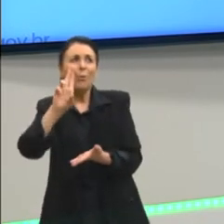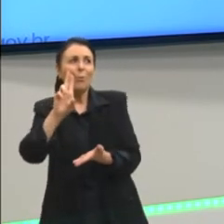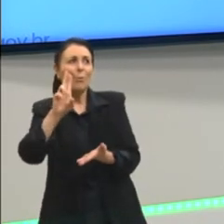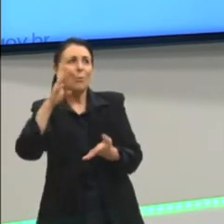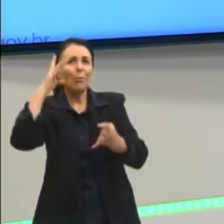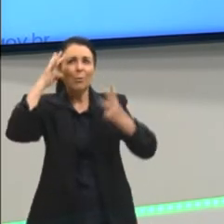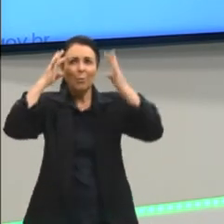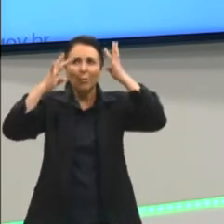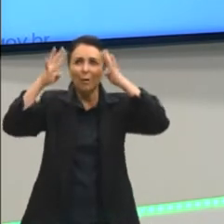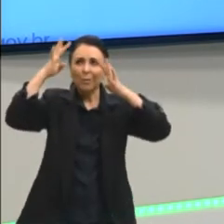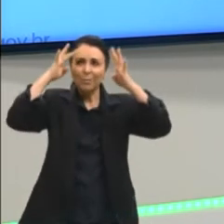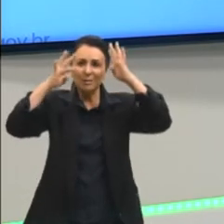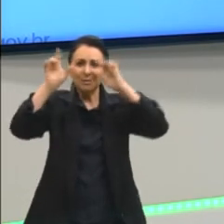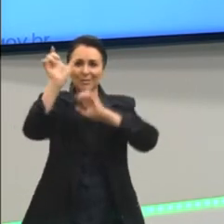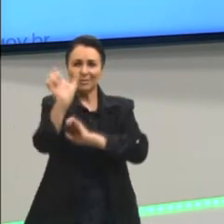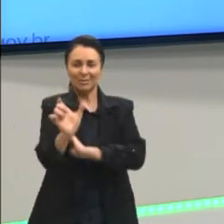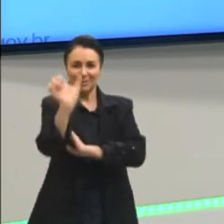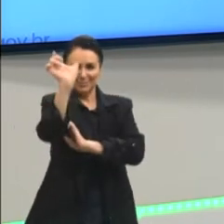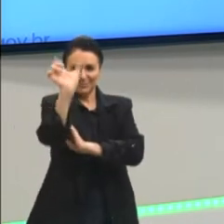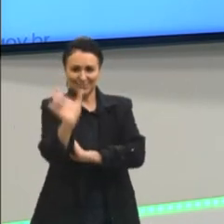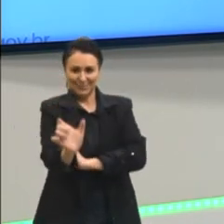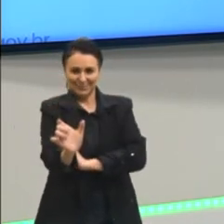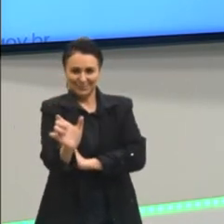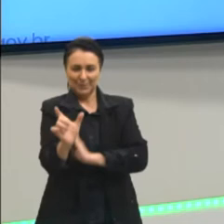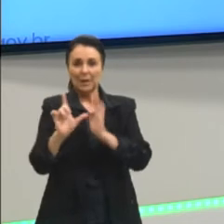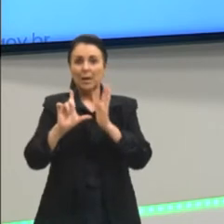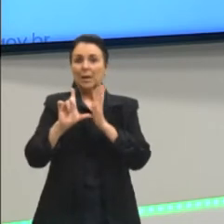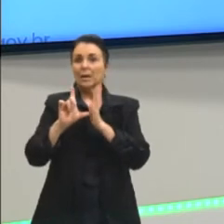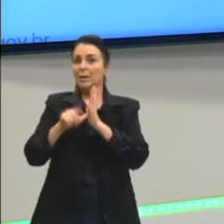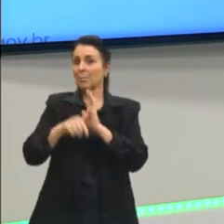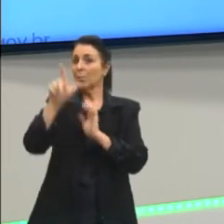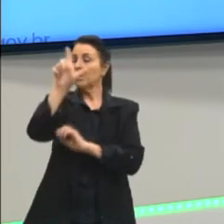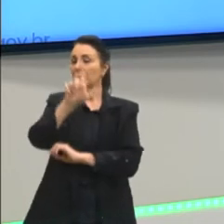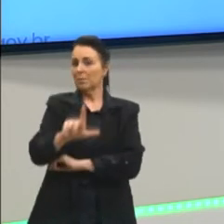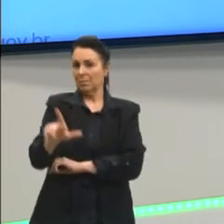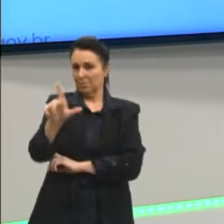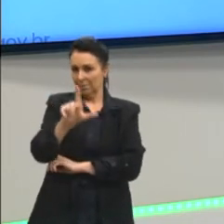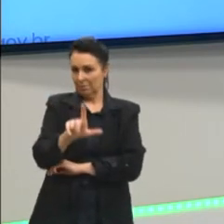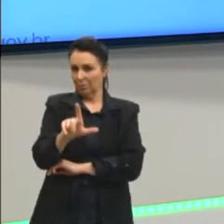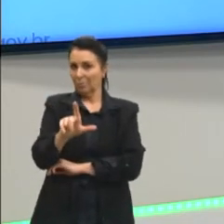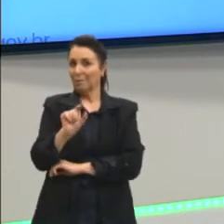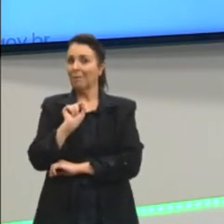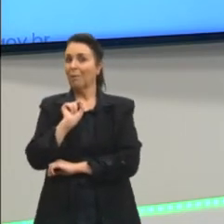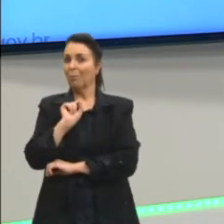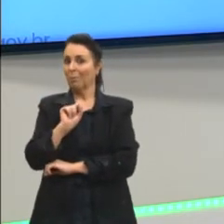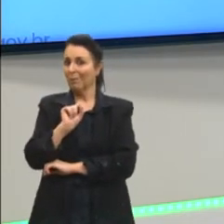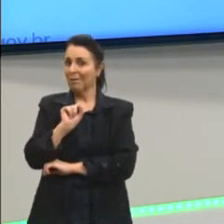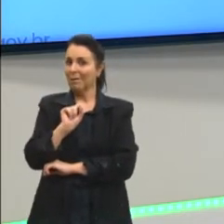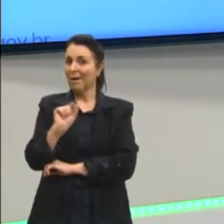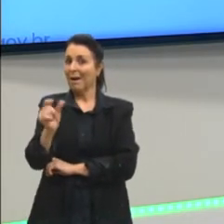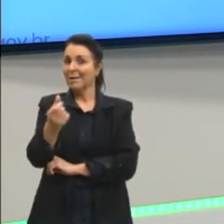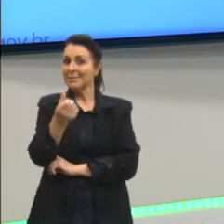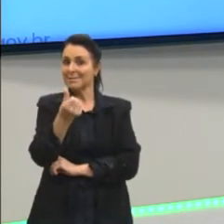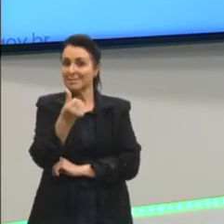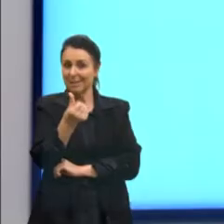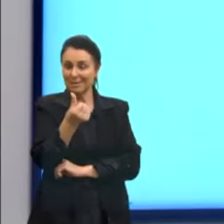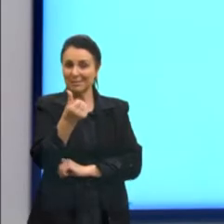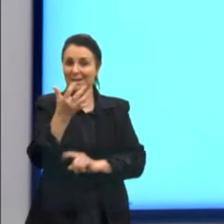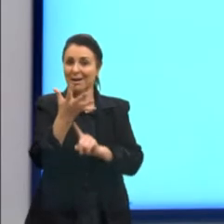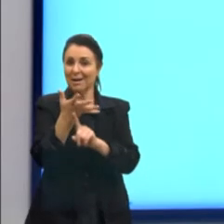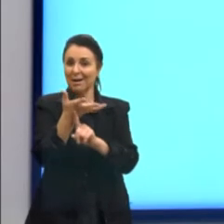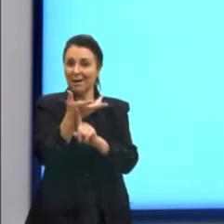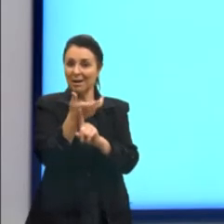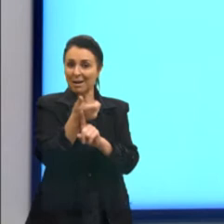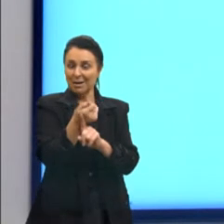criado. Passando da literatura, que é a nossa quinta arte, chegamos na nossa sexta arte, que vai